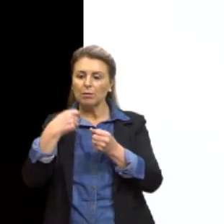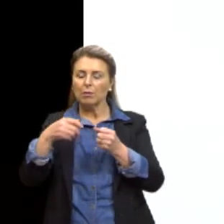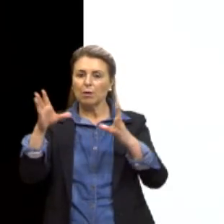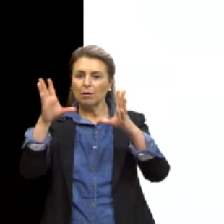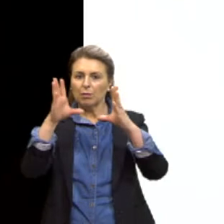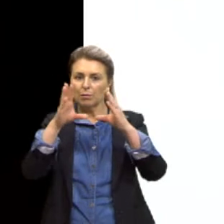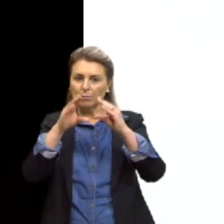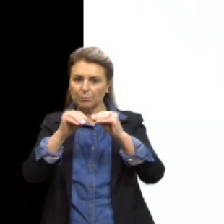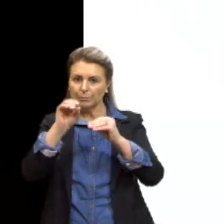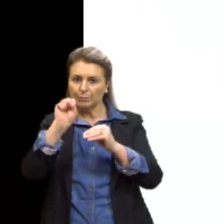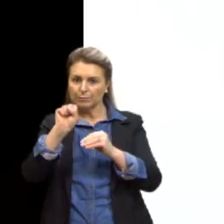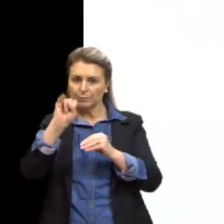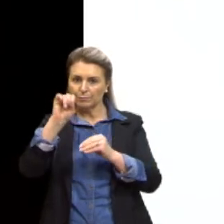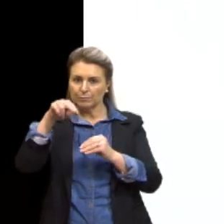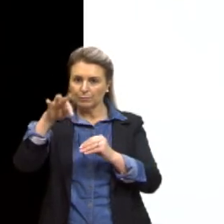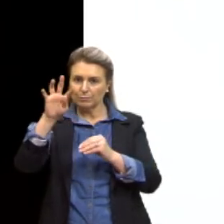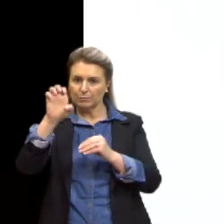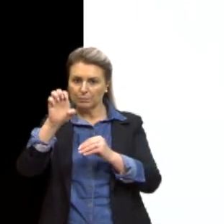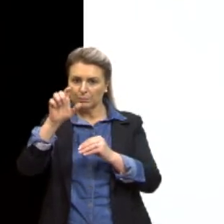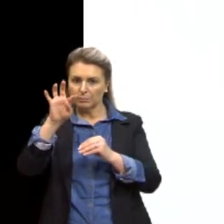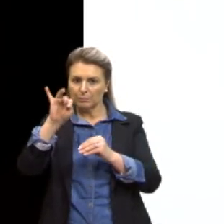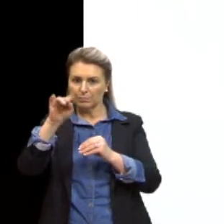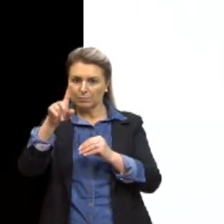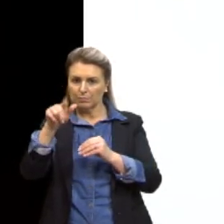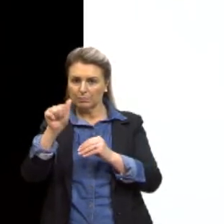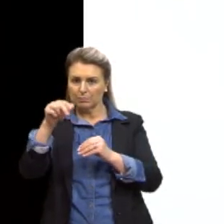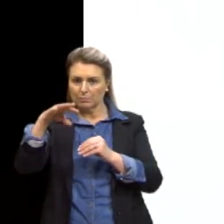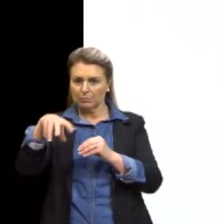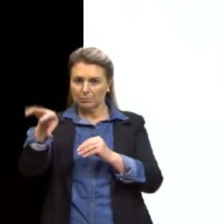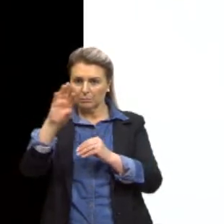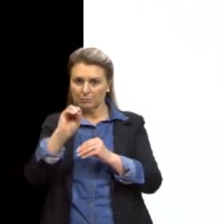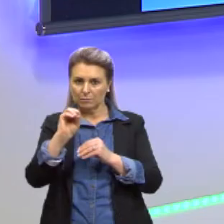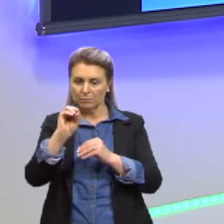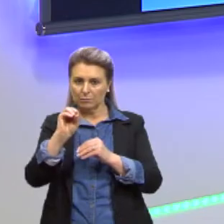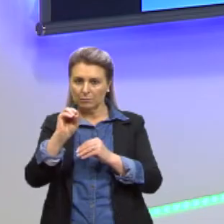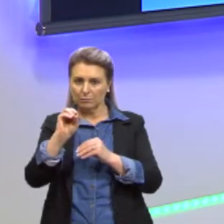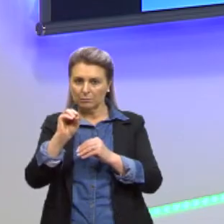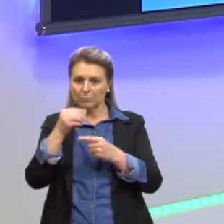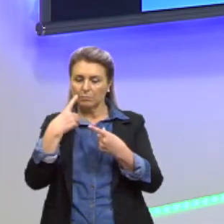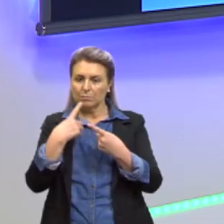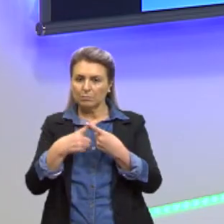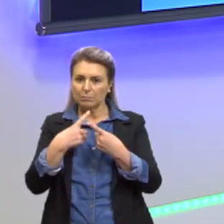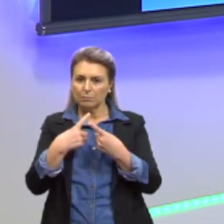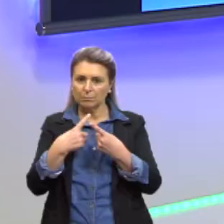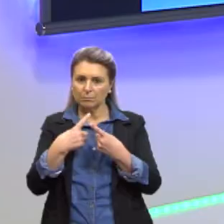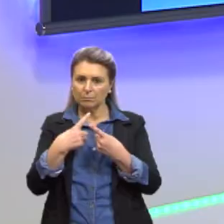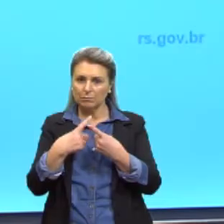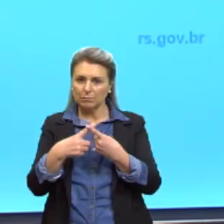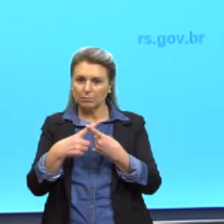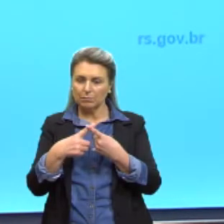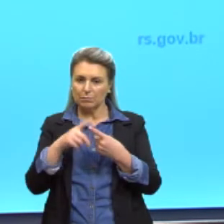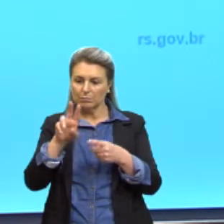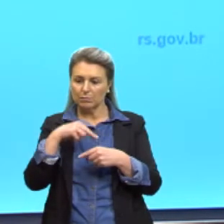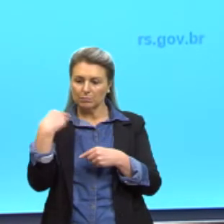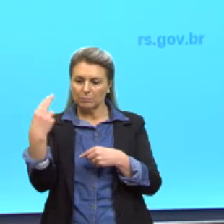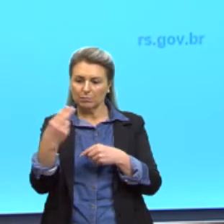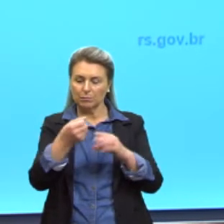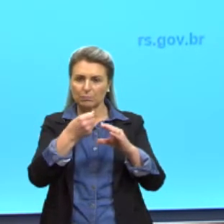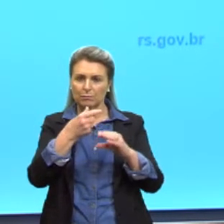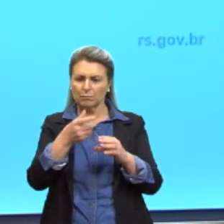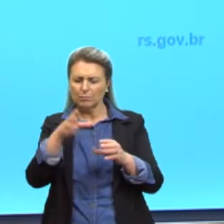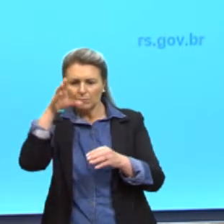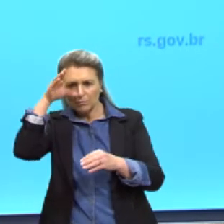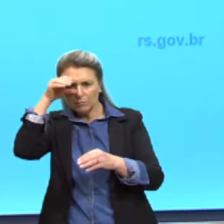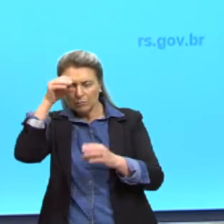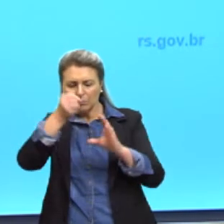desse RNA e a tradução dele para que nós digamos que essa característica foi,